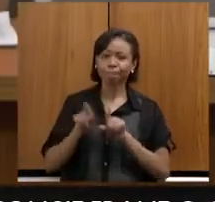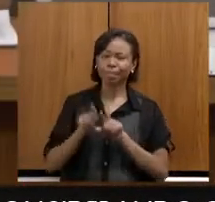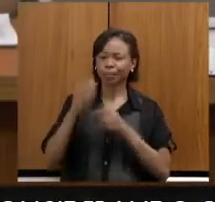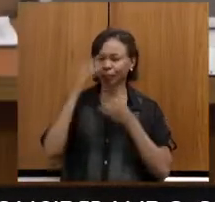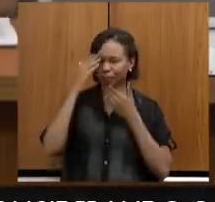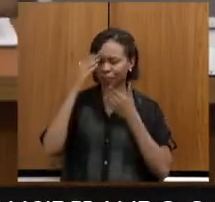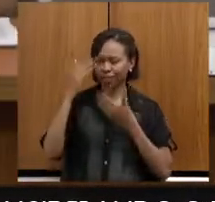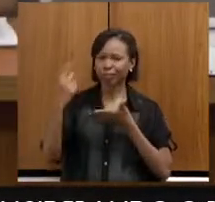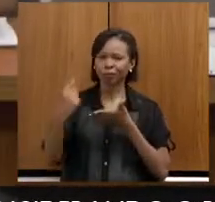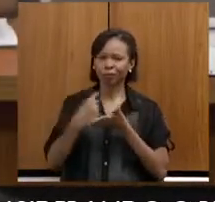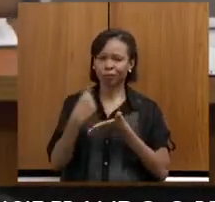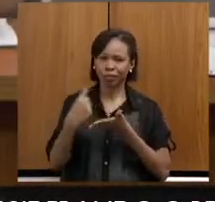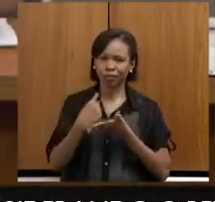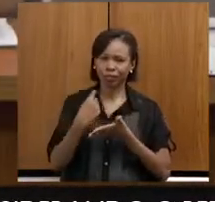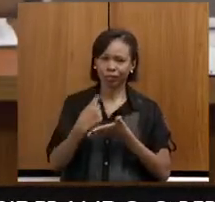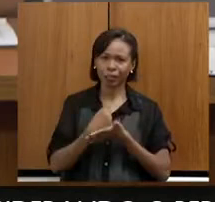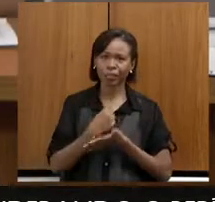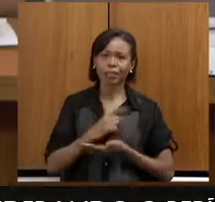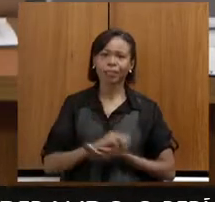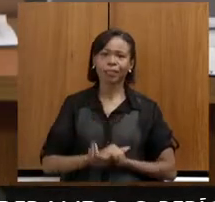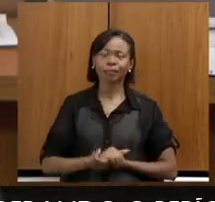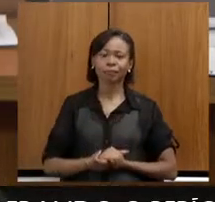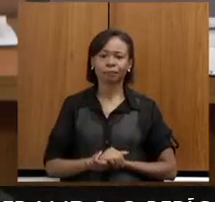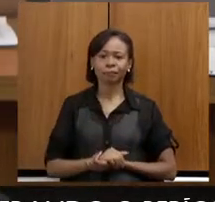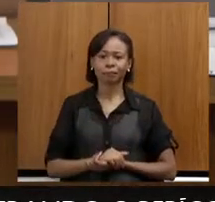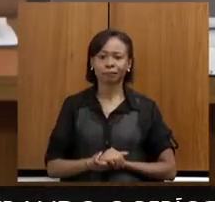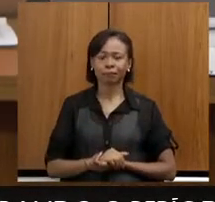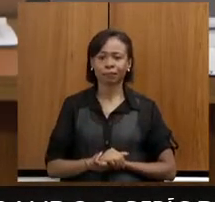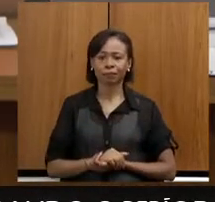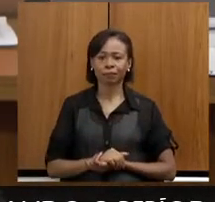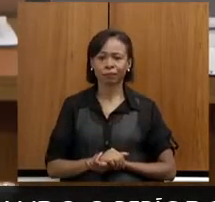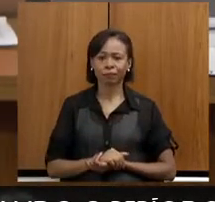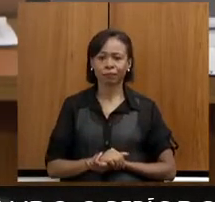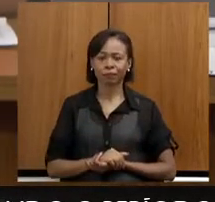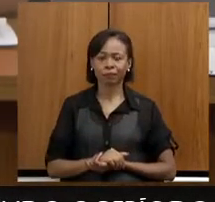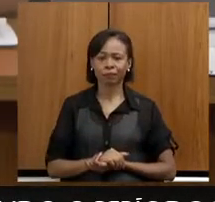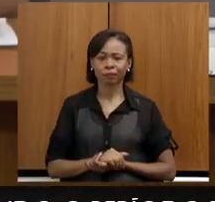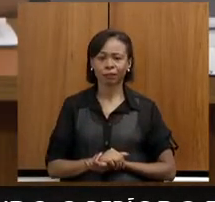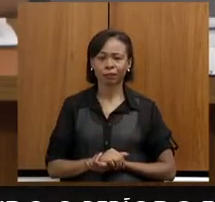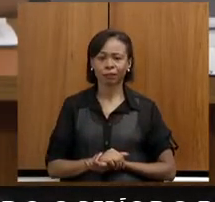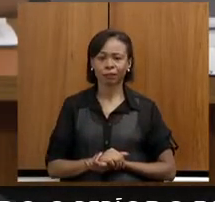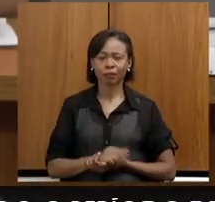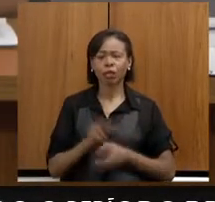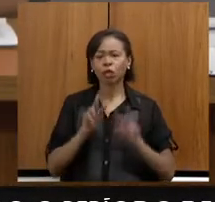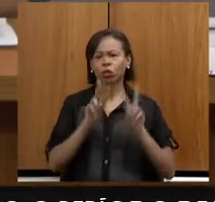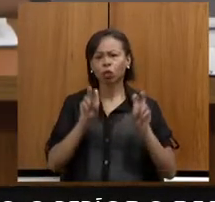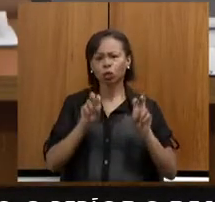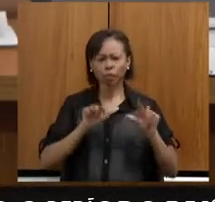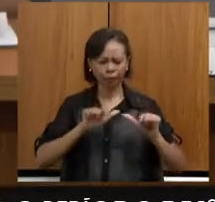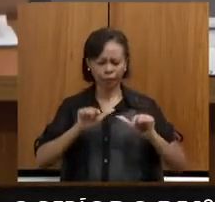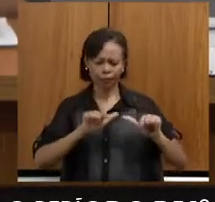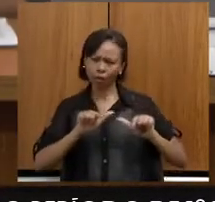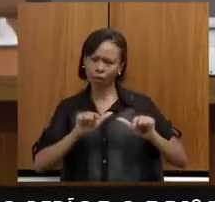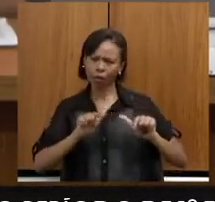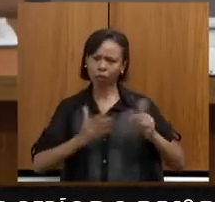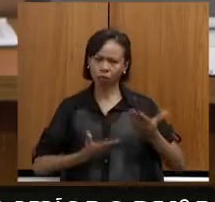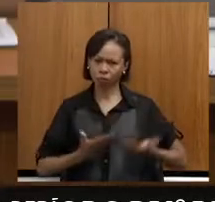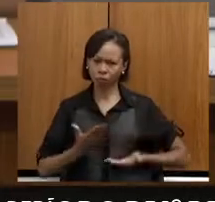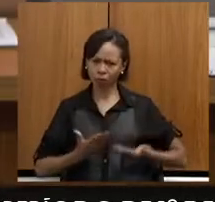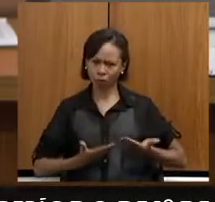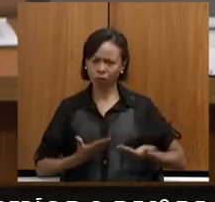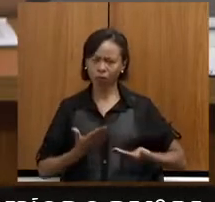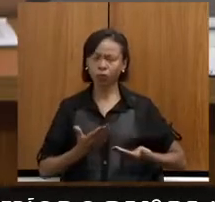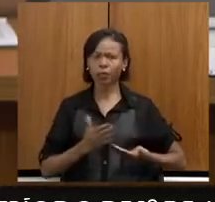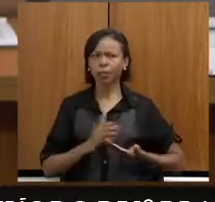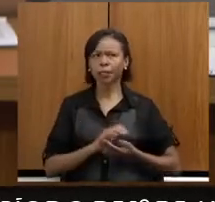perguntas, deputado. Primeiro, gostaria de falar o seguinte, quando a gente fala em emprego, eu tenho que falar muito, e a gente estava sentindo isso